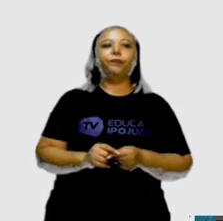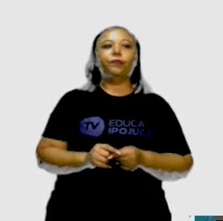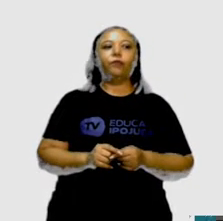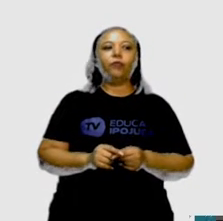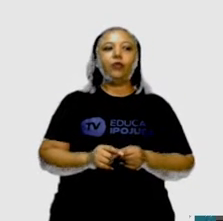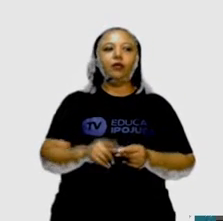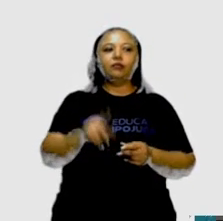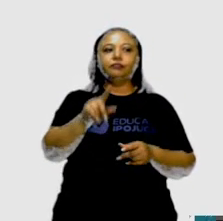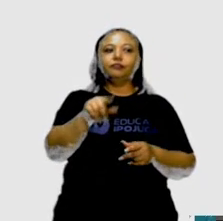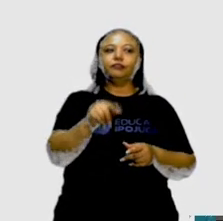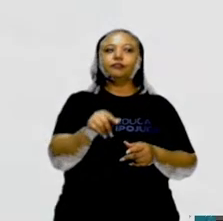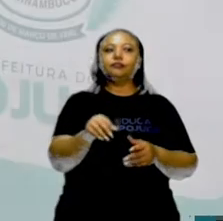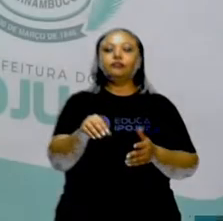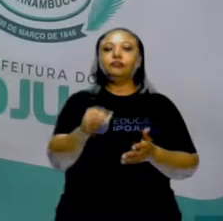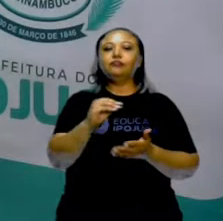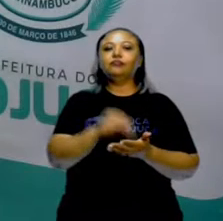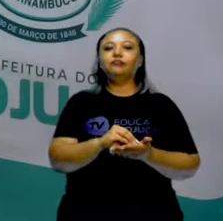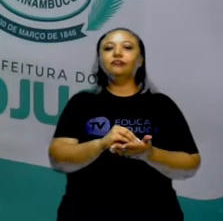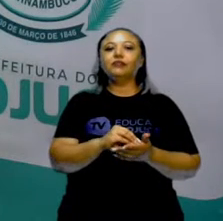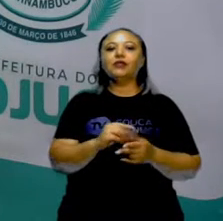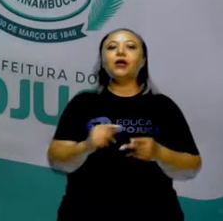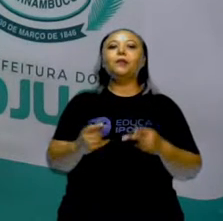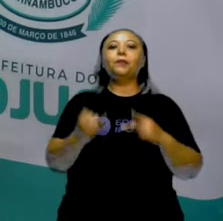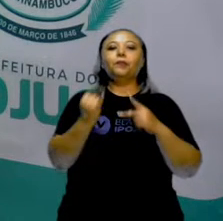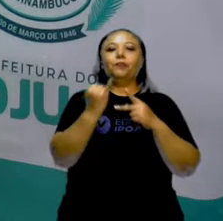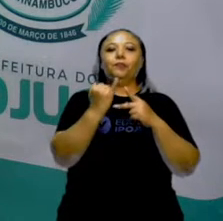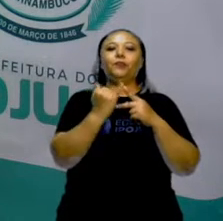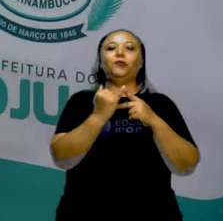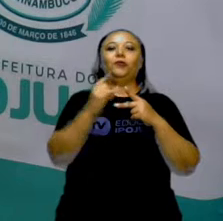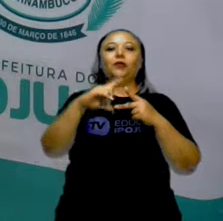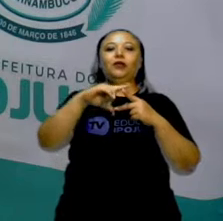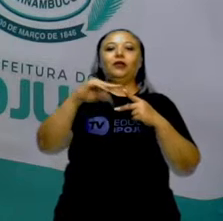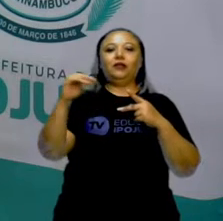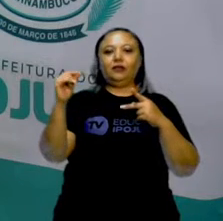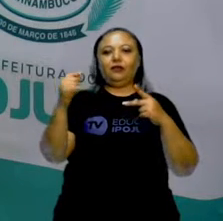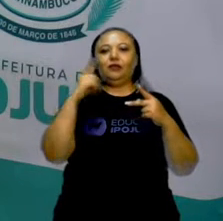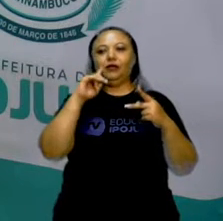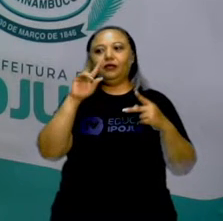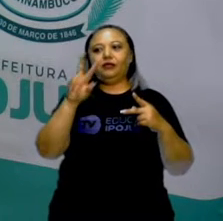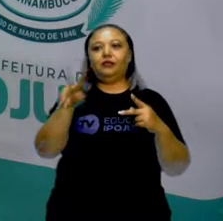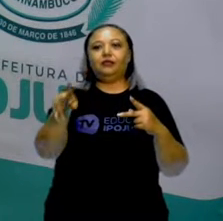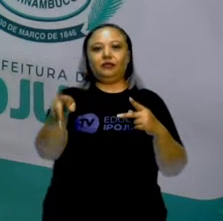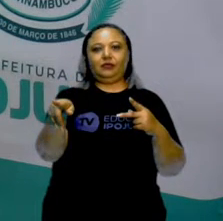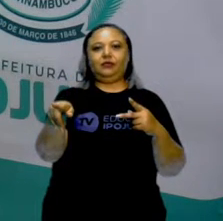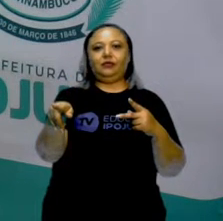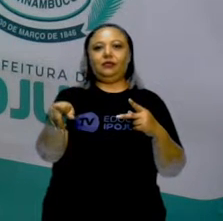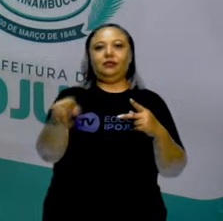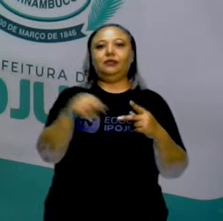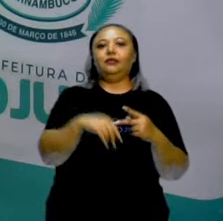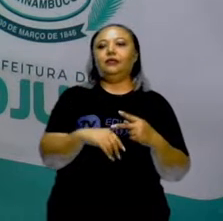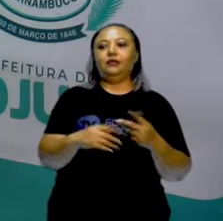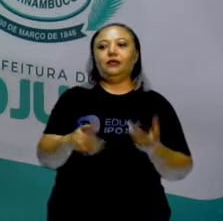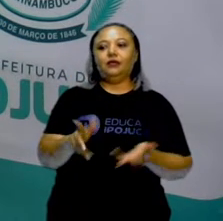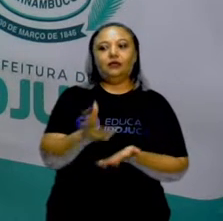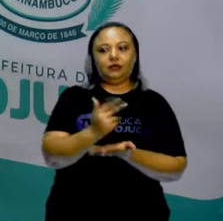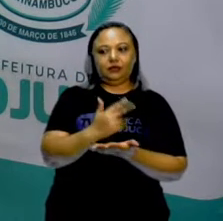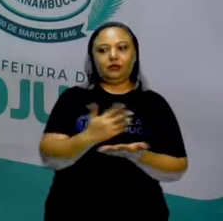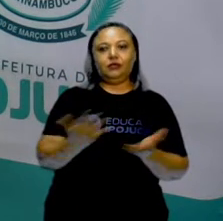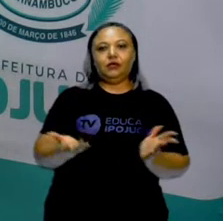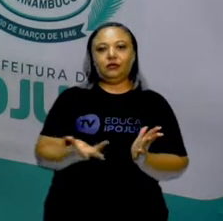E aí, quando a gente fala em polígonos, ficaram somente essas figuras agora que eu estou mostrando para vocês. Tá certo?